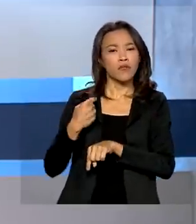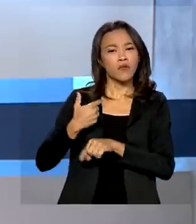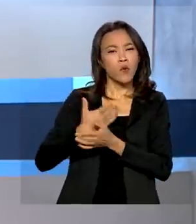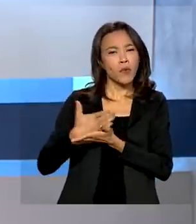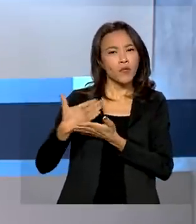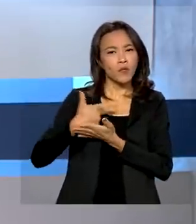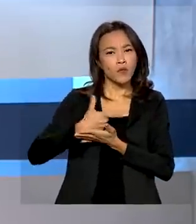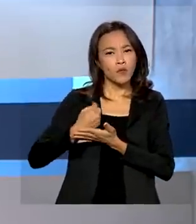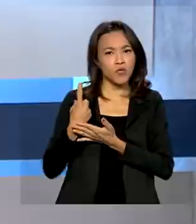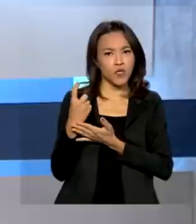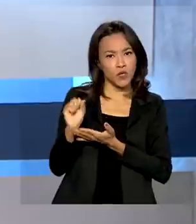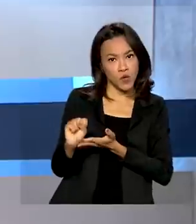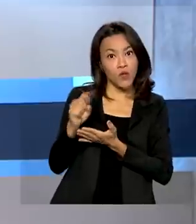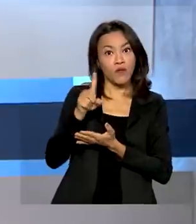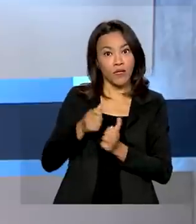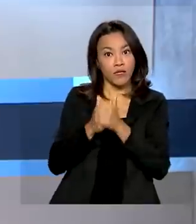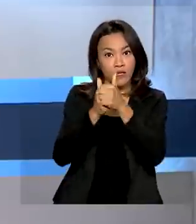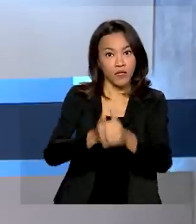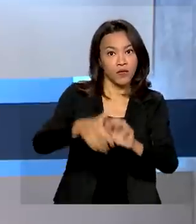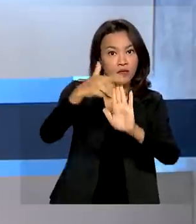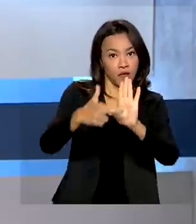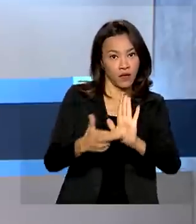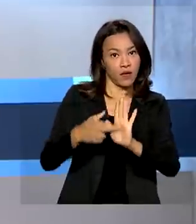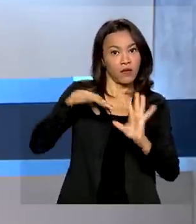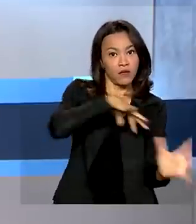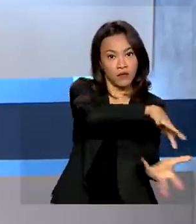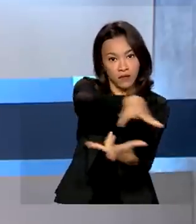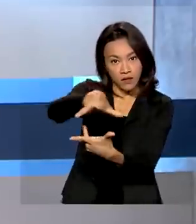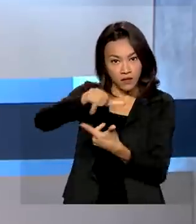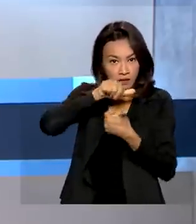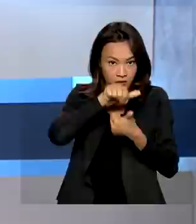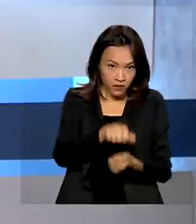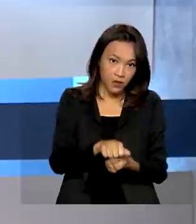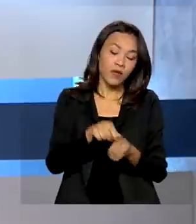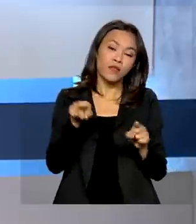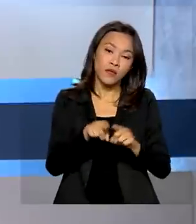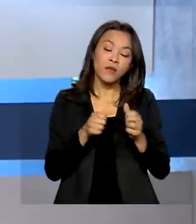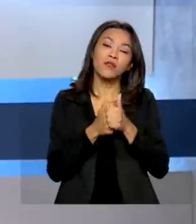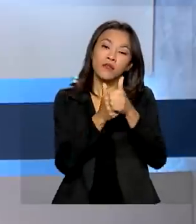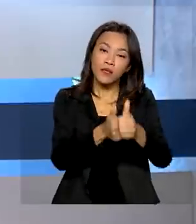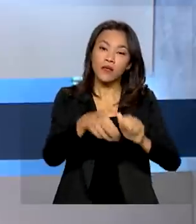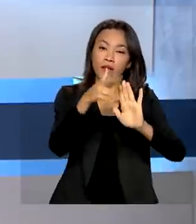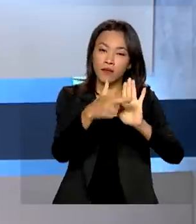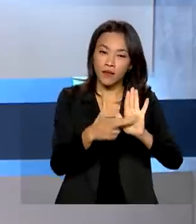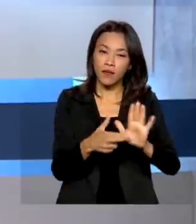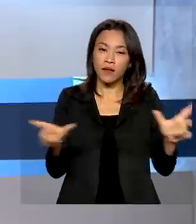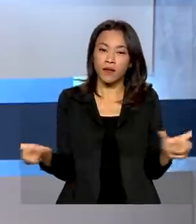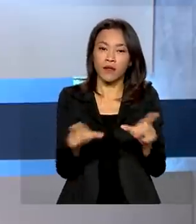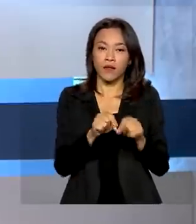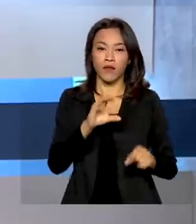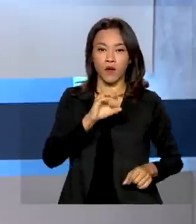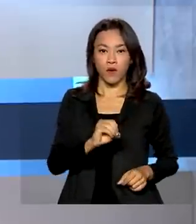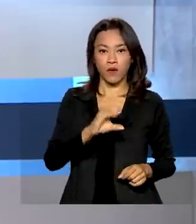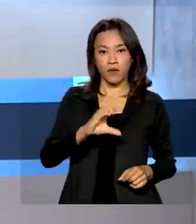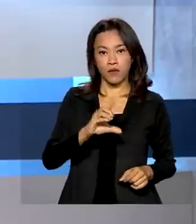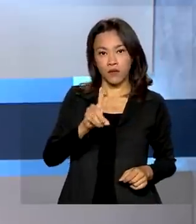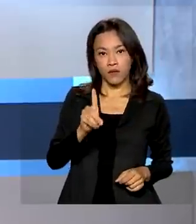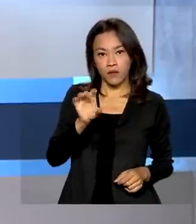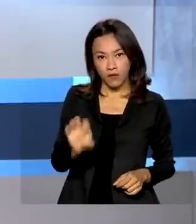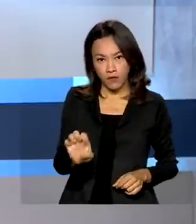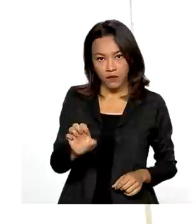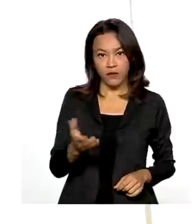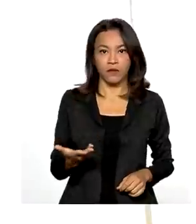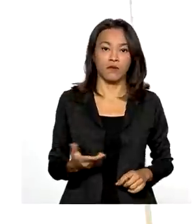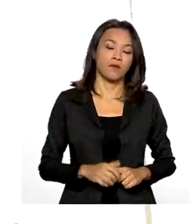país deve se alinhar a padrões internacionais e a diretrizes da Organização para a Cooperação e Desenvolvimento Econômico, ou CDE.